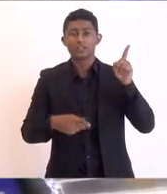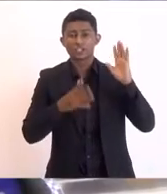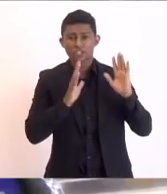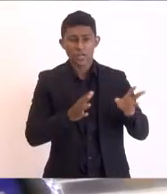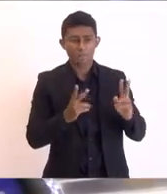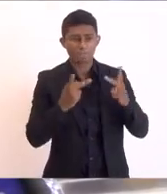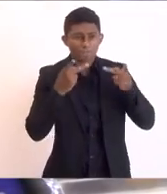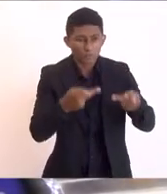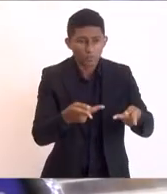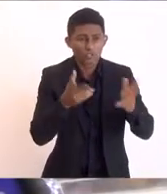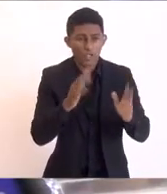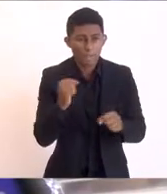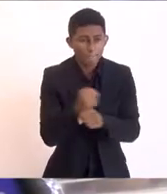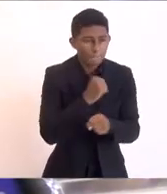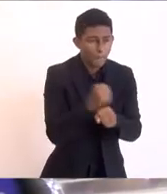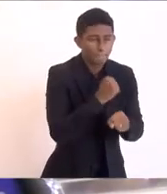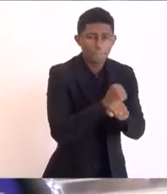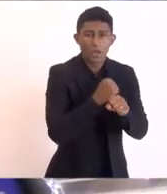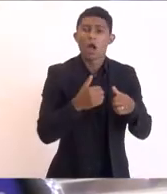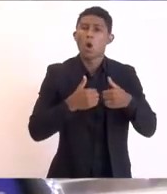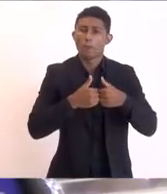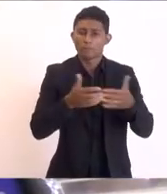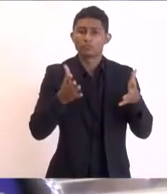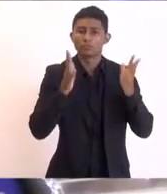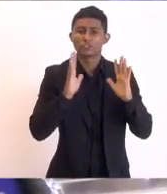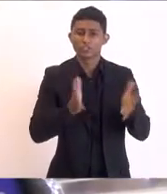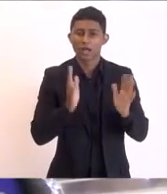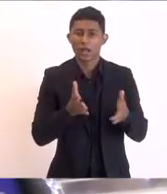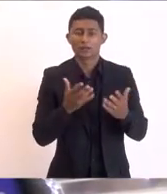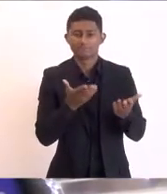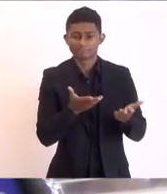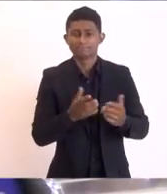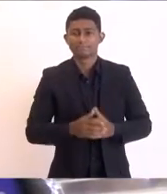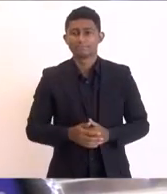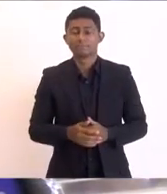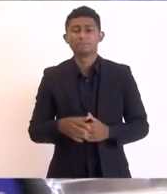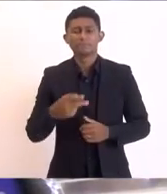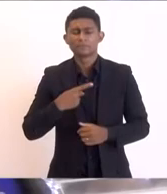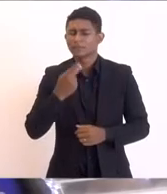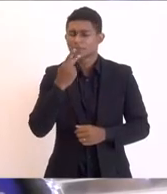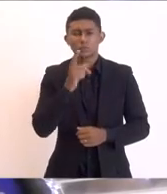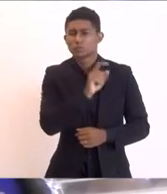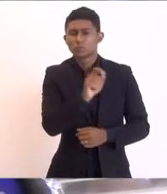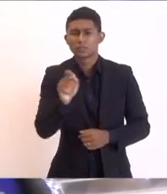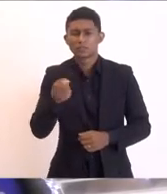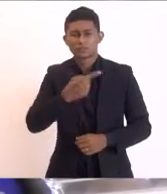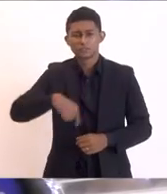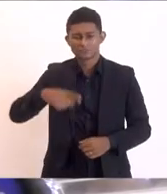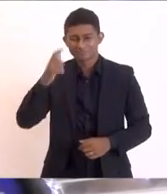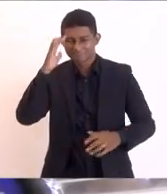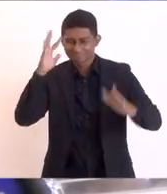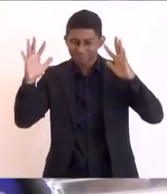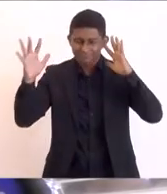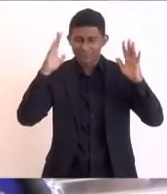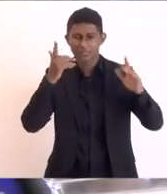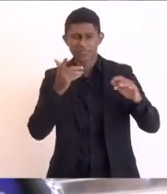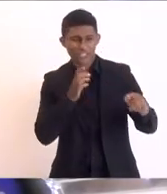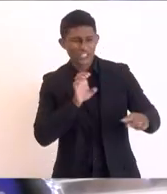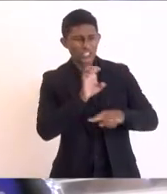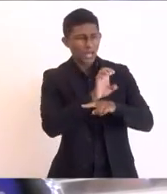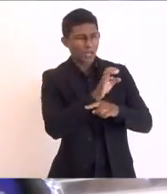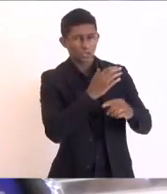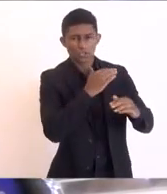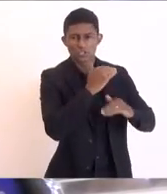começou a obra está a todo vapor. Enfim, eu tenho falado muito que não se pode pensar em desenvolver o Estado sem